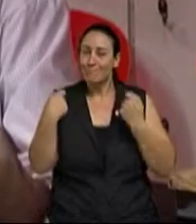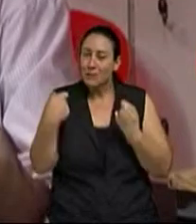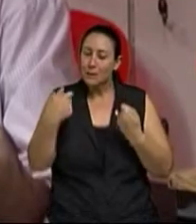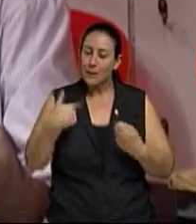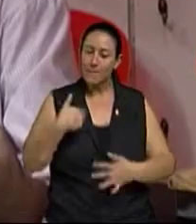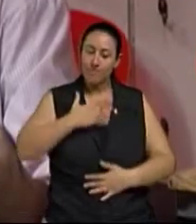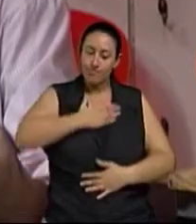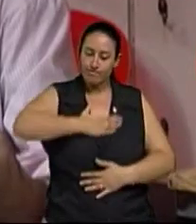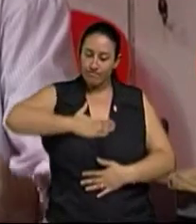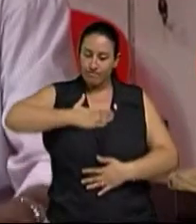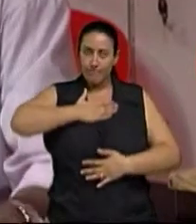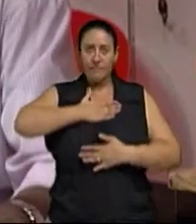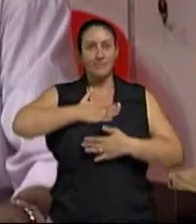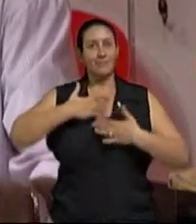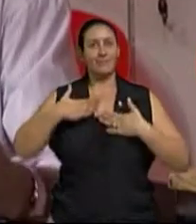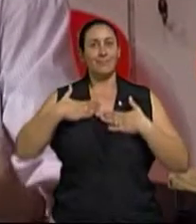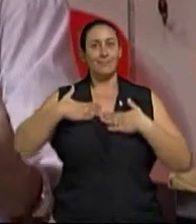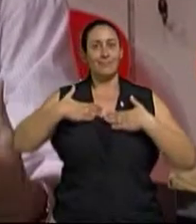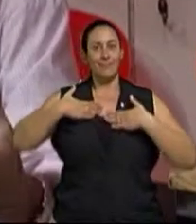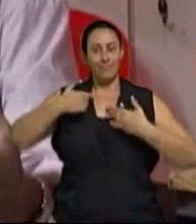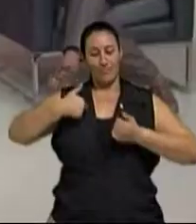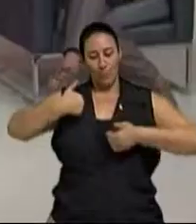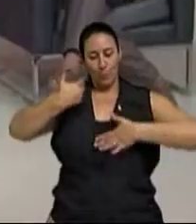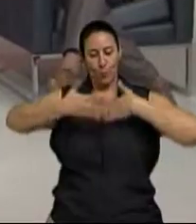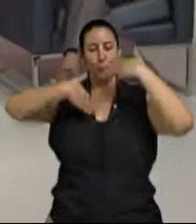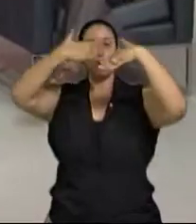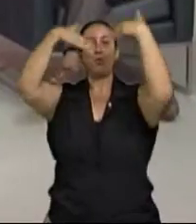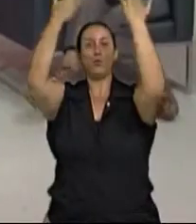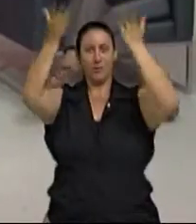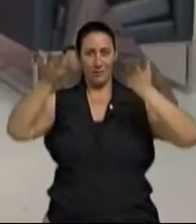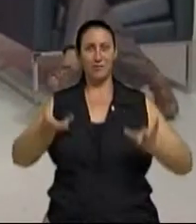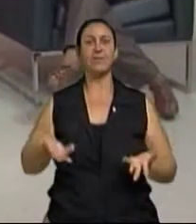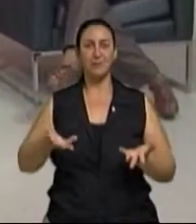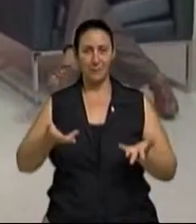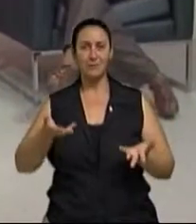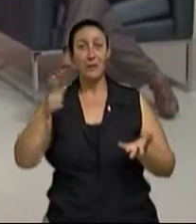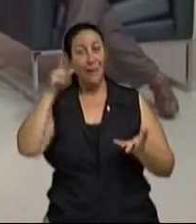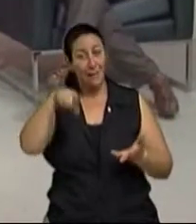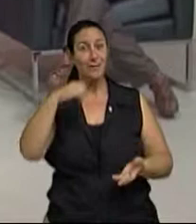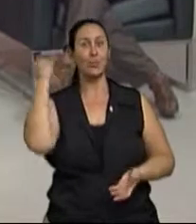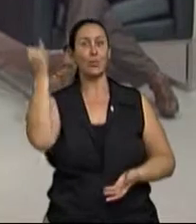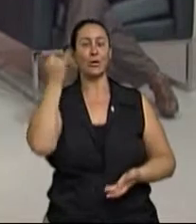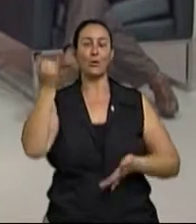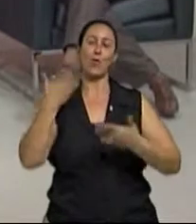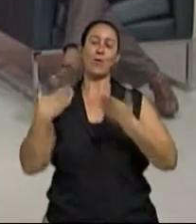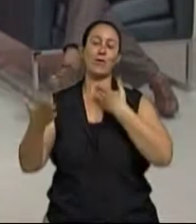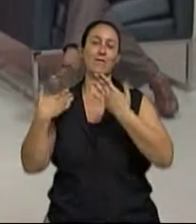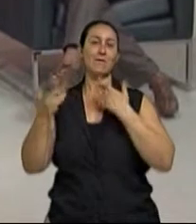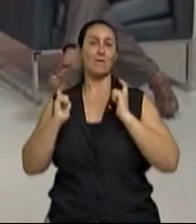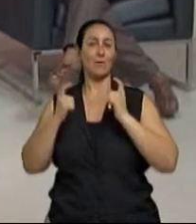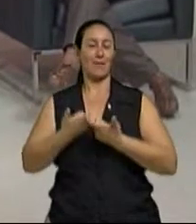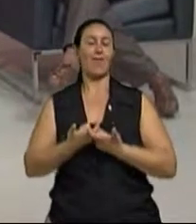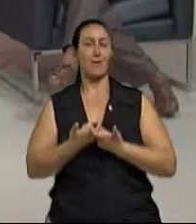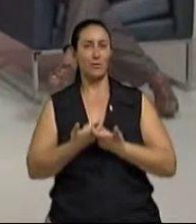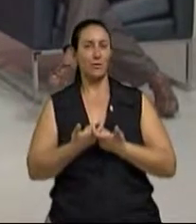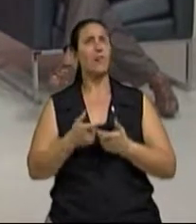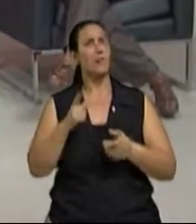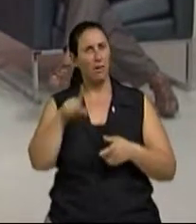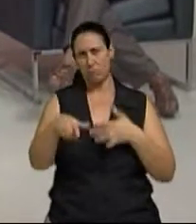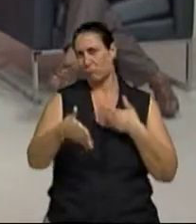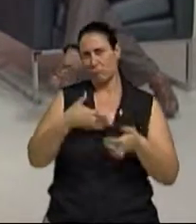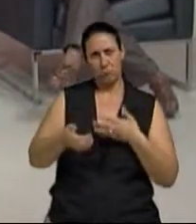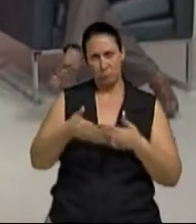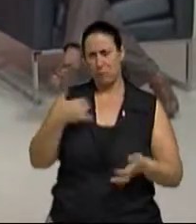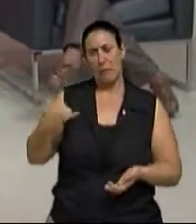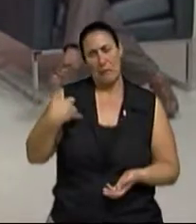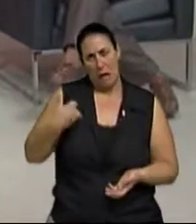pessoa. Eu acho que aí é que está a grande questão desse diálogo da sexualidade e da espiritualidade. Dependente da idade da